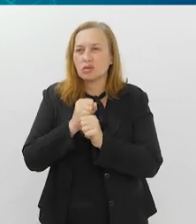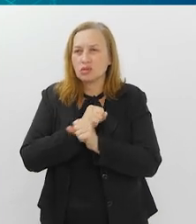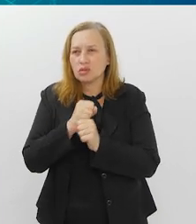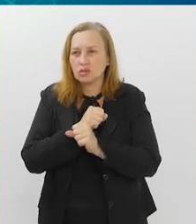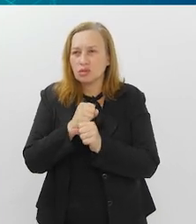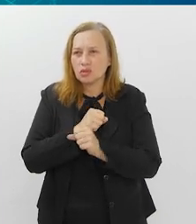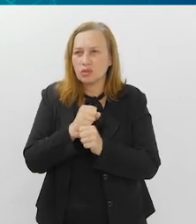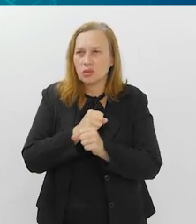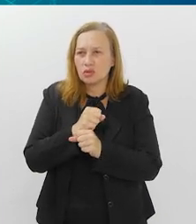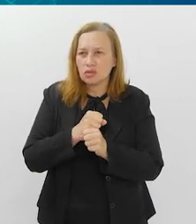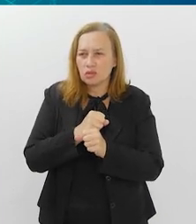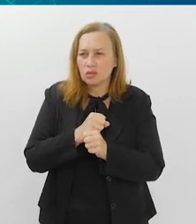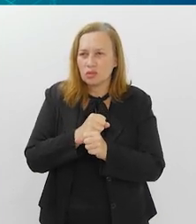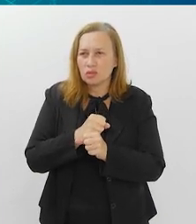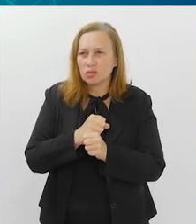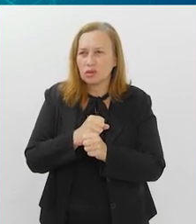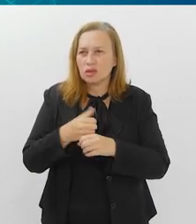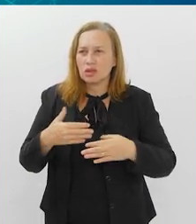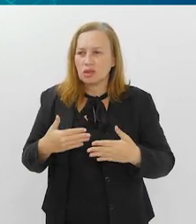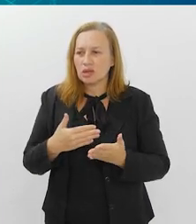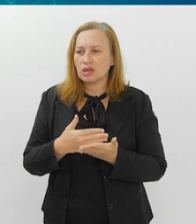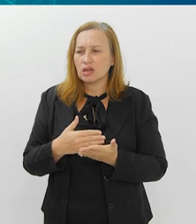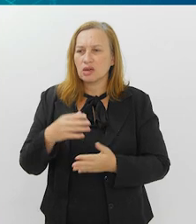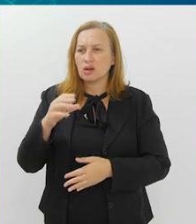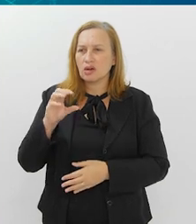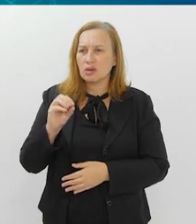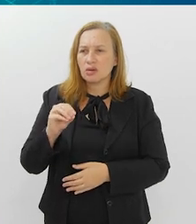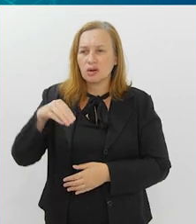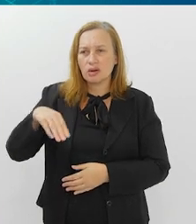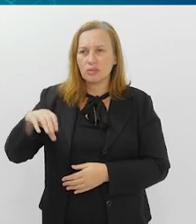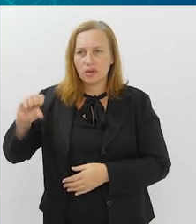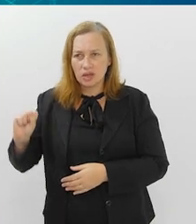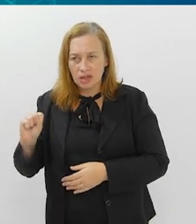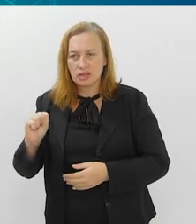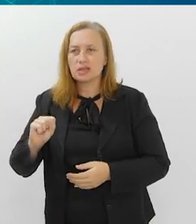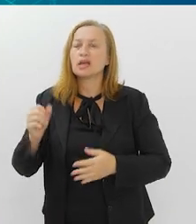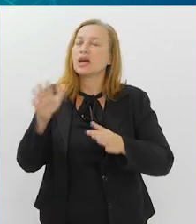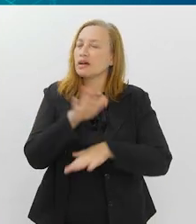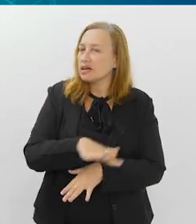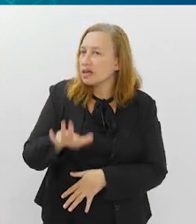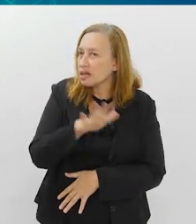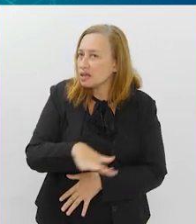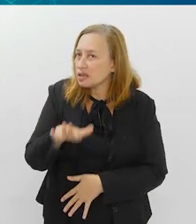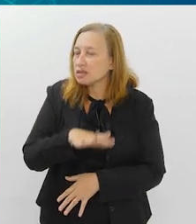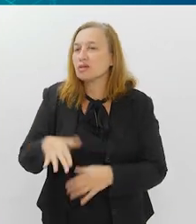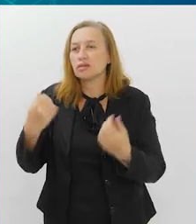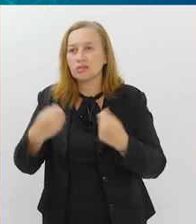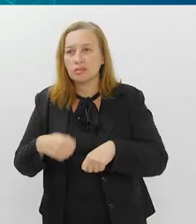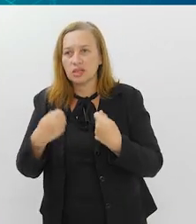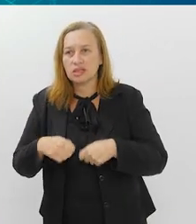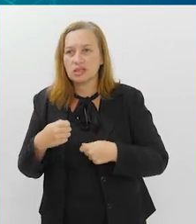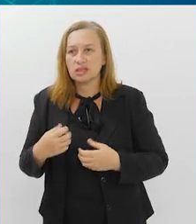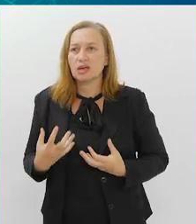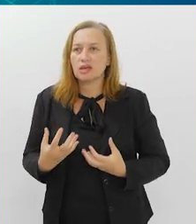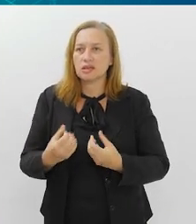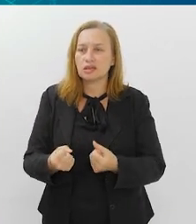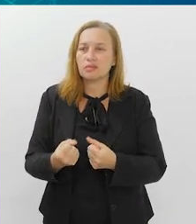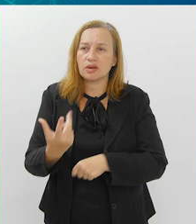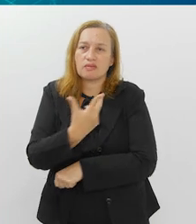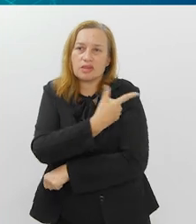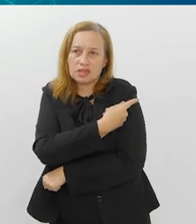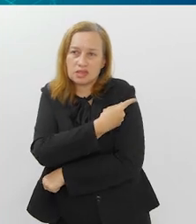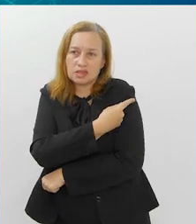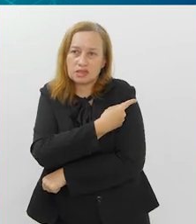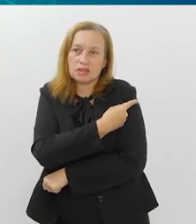Saúde, como está acontecendo agora. As pessoas dos grupos de risco, inclusive crianças, precisam receber